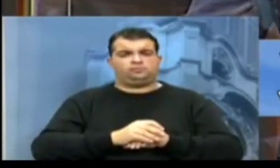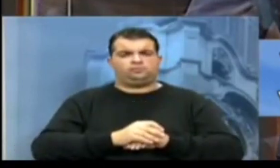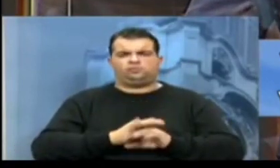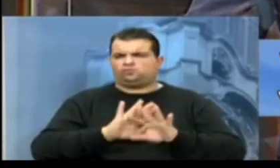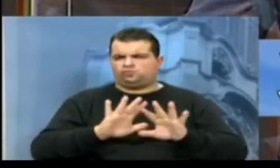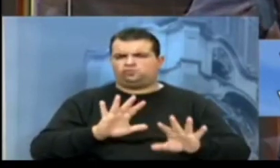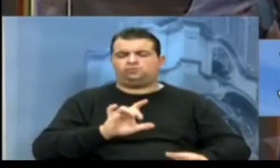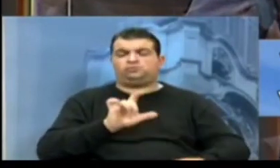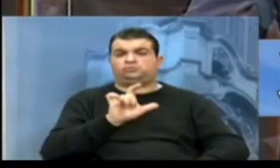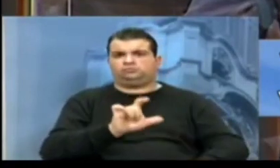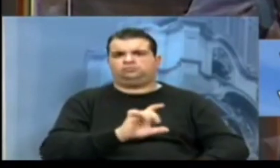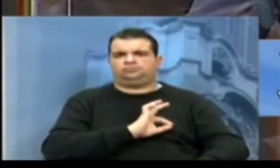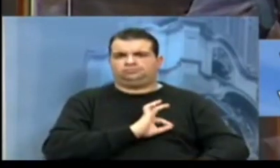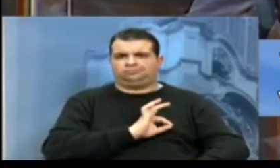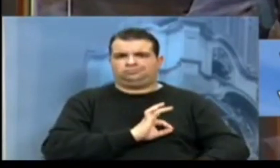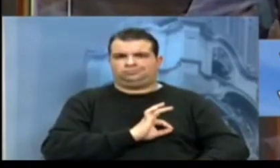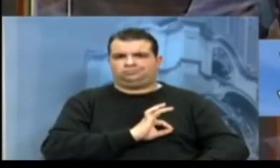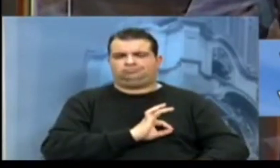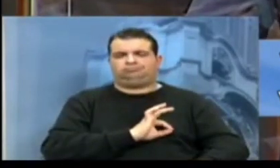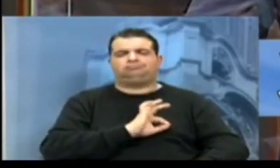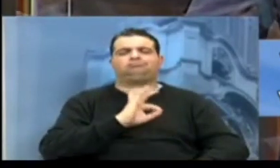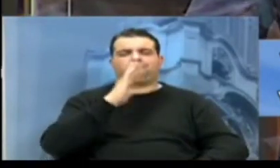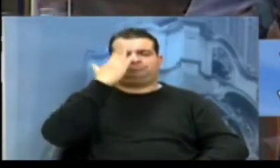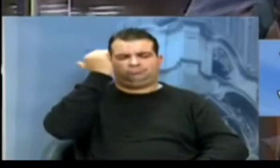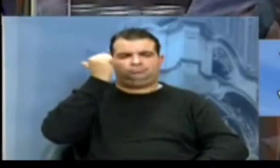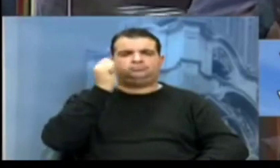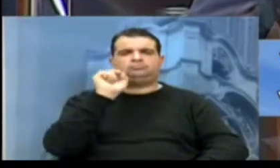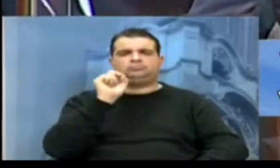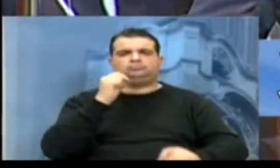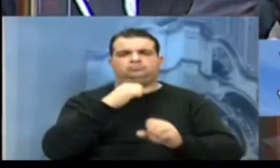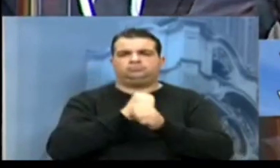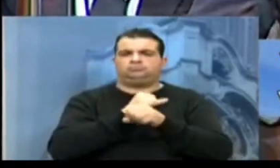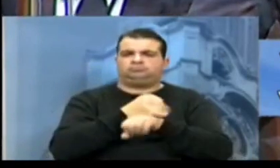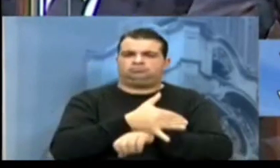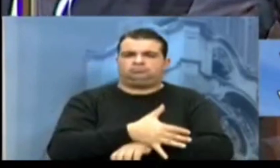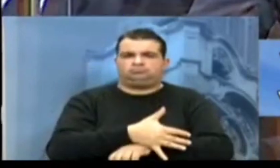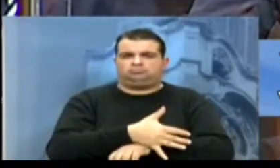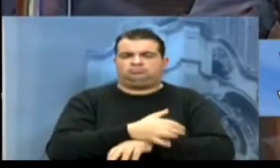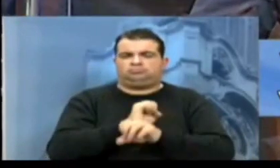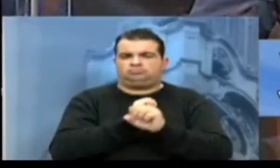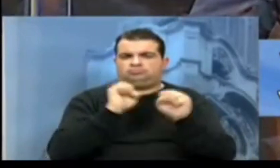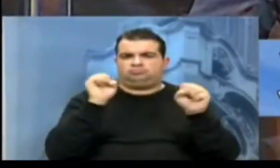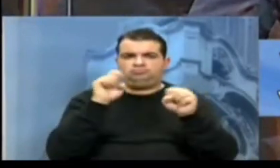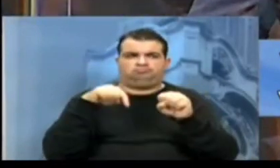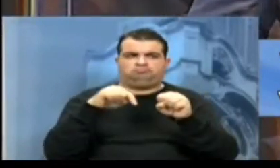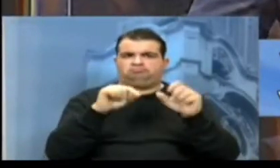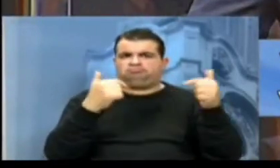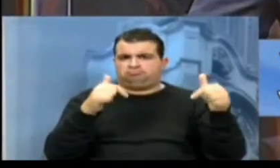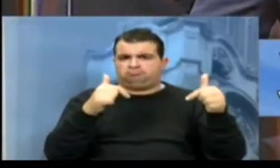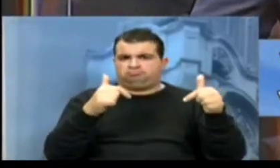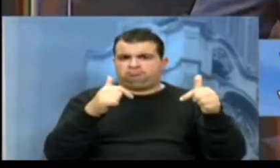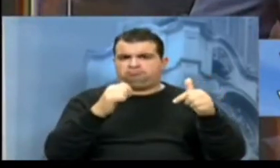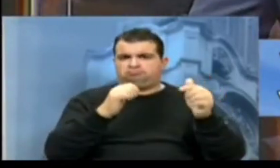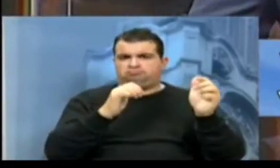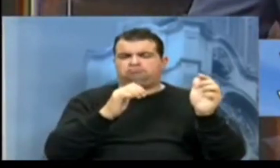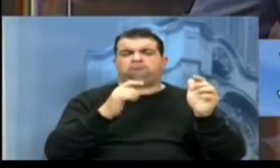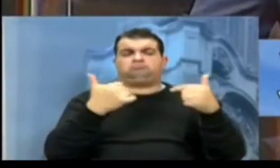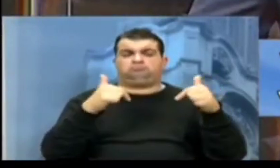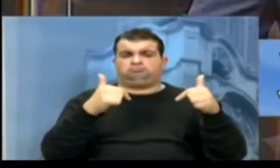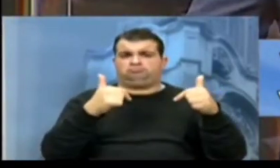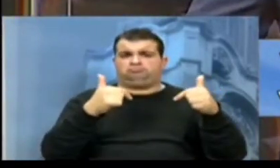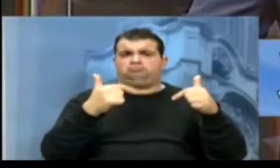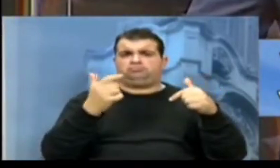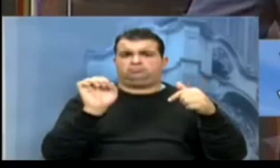policial sabe o que é acordar de madrugada para cumprir o mandato, cumprir o mandado